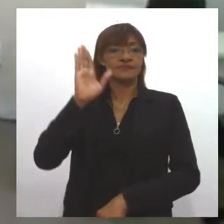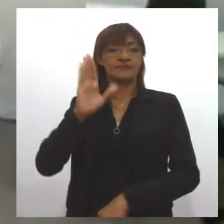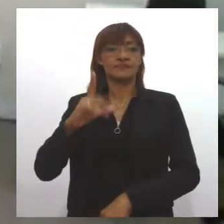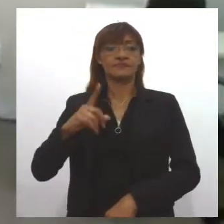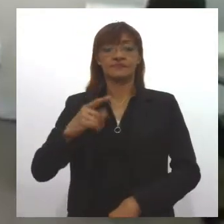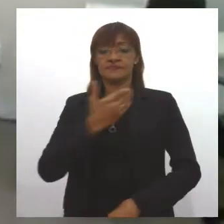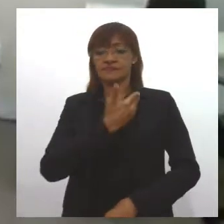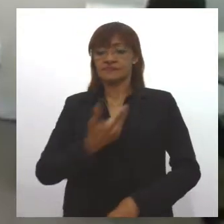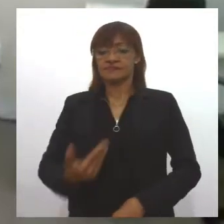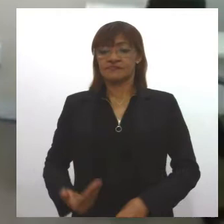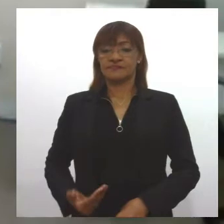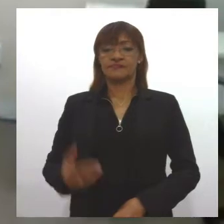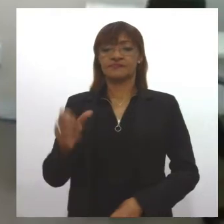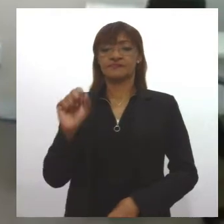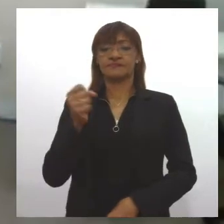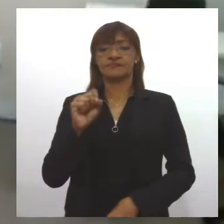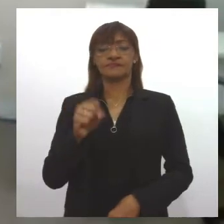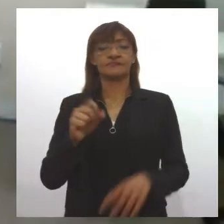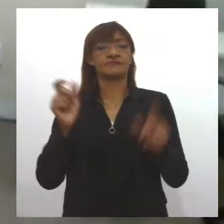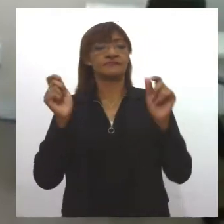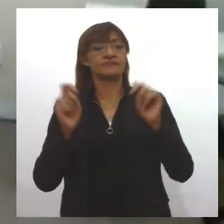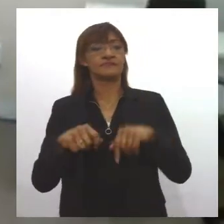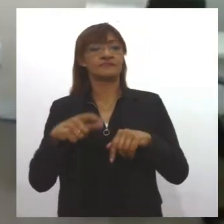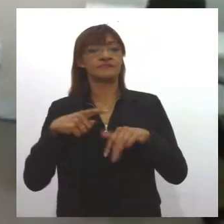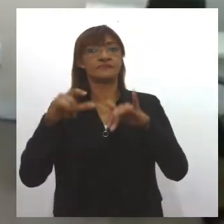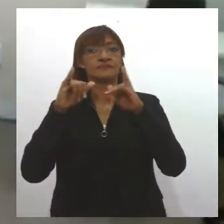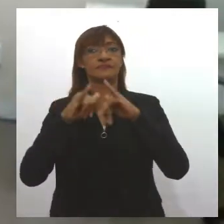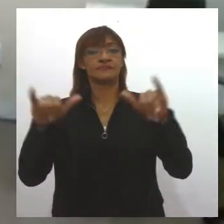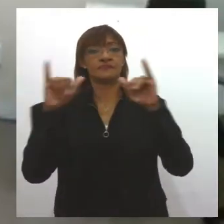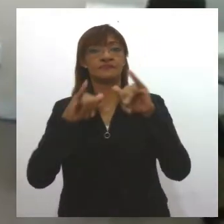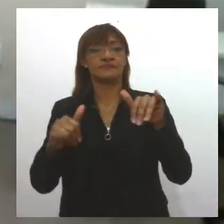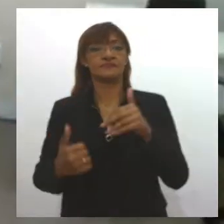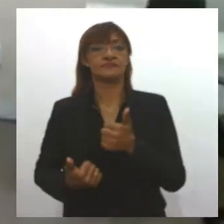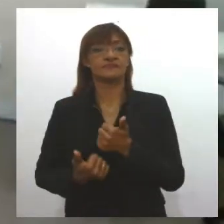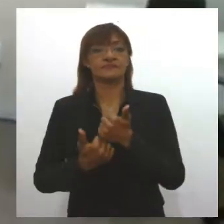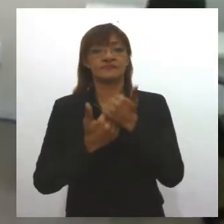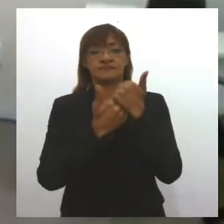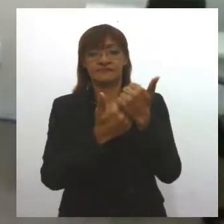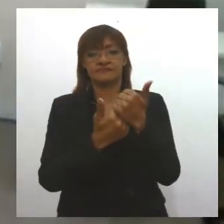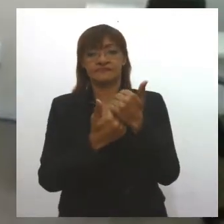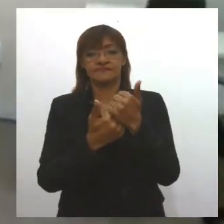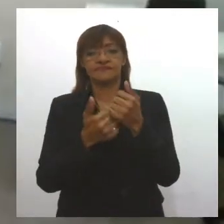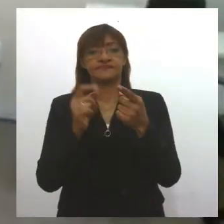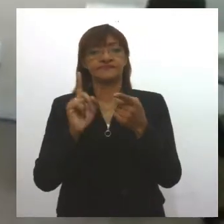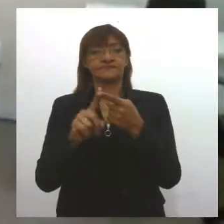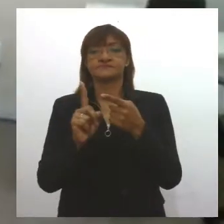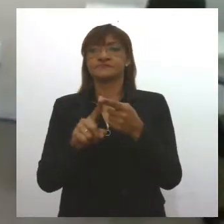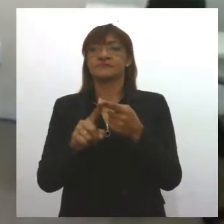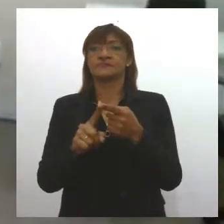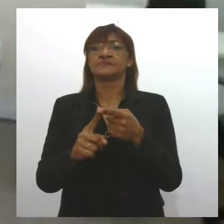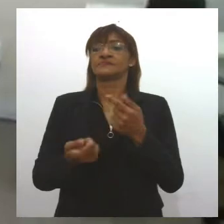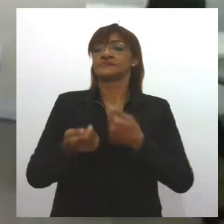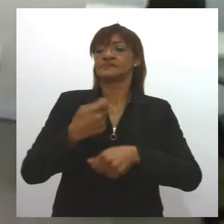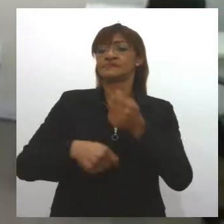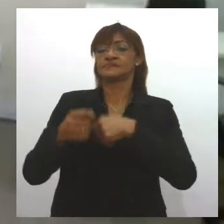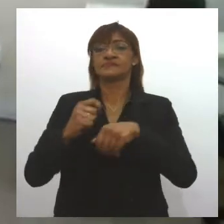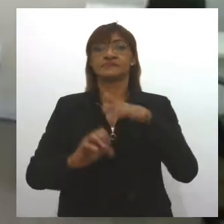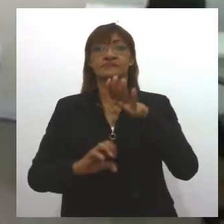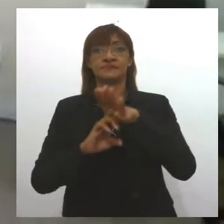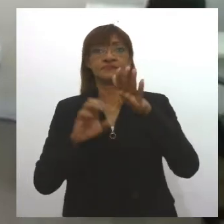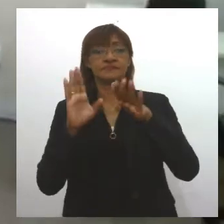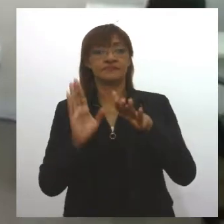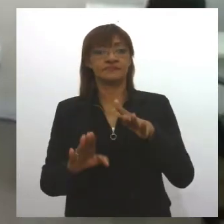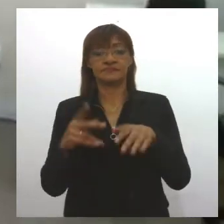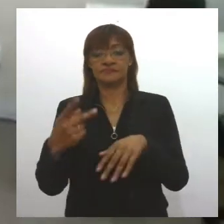de Sergipe a realização de campanhas de apoio e a formalização de microempreendedores sergipanos, principalmente